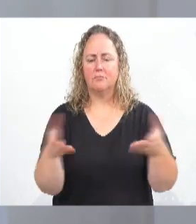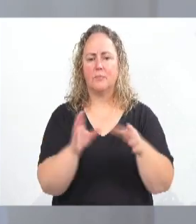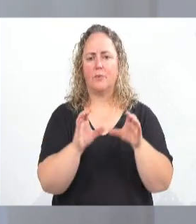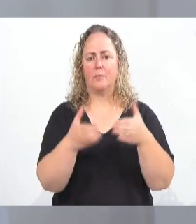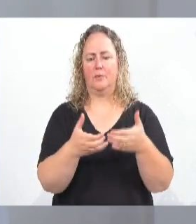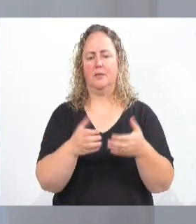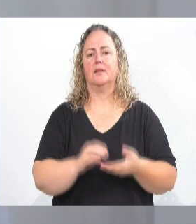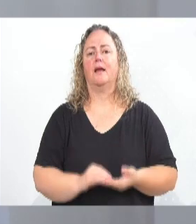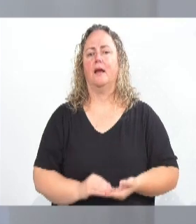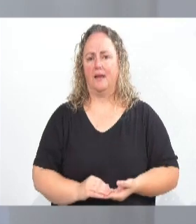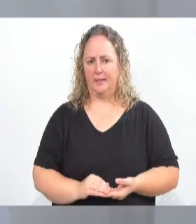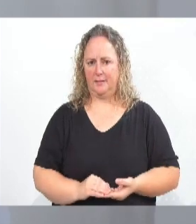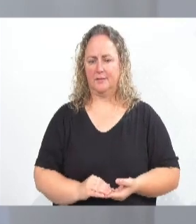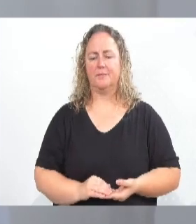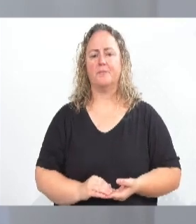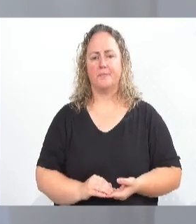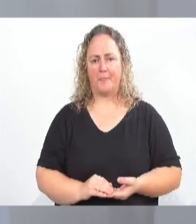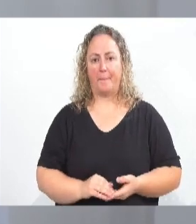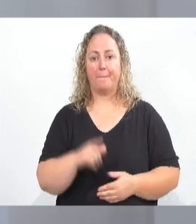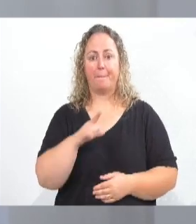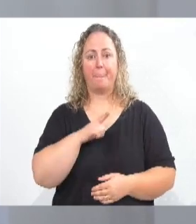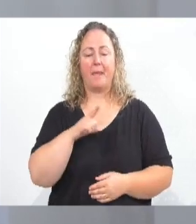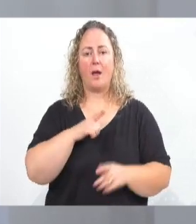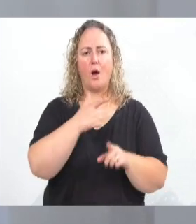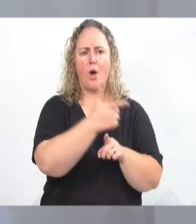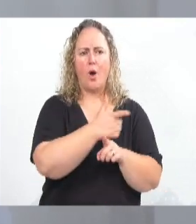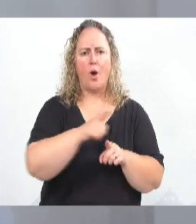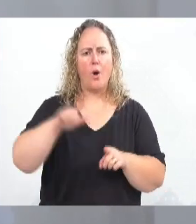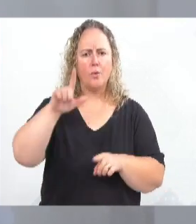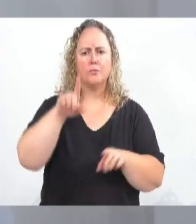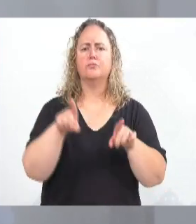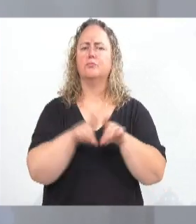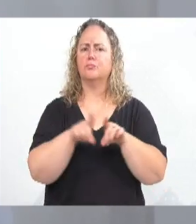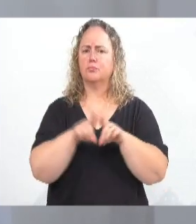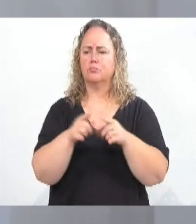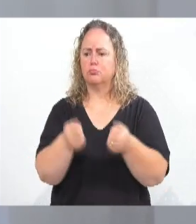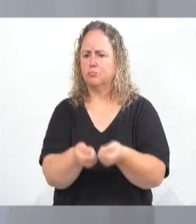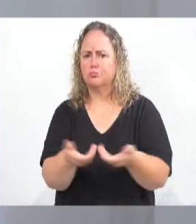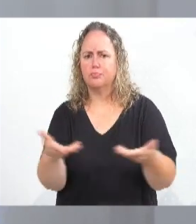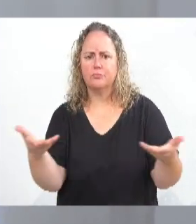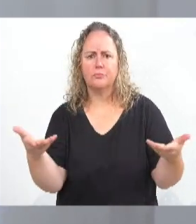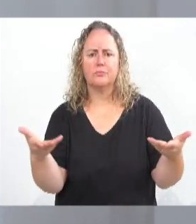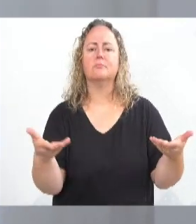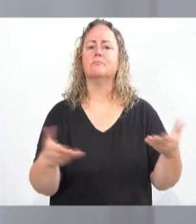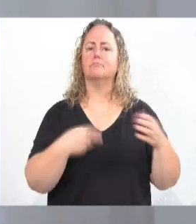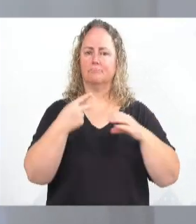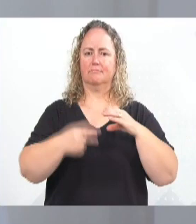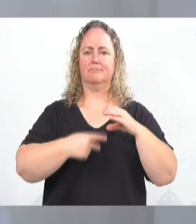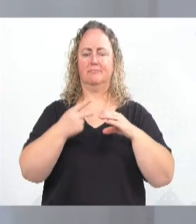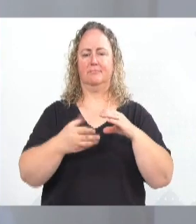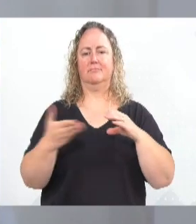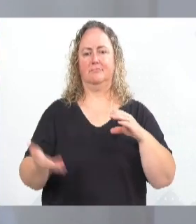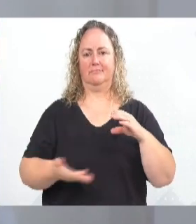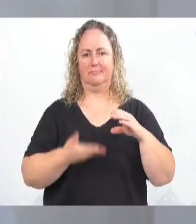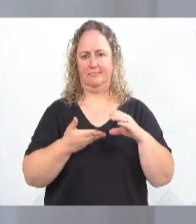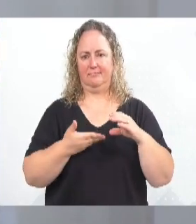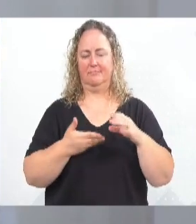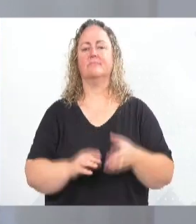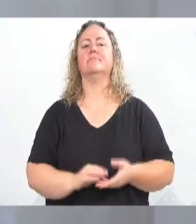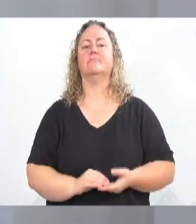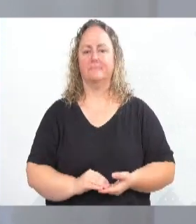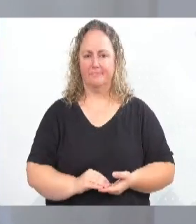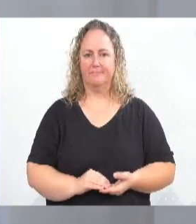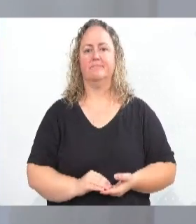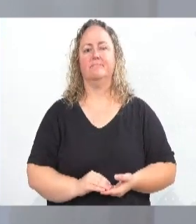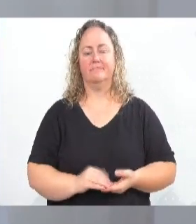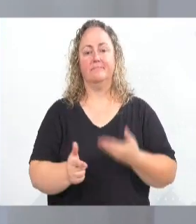o presidente Almir, outros serviços também serão oferecidos aqui na Casa do Povo, que esse é o nosso